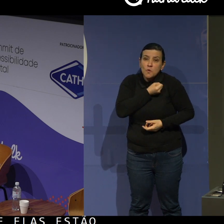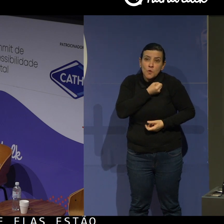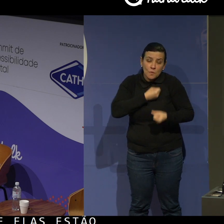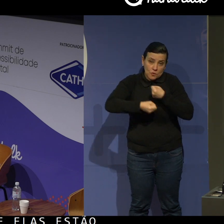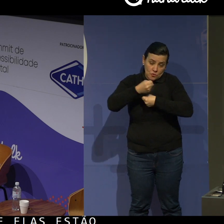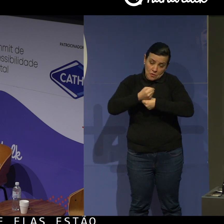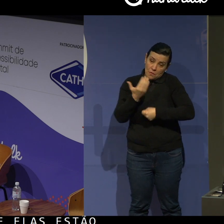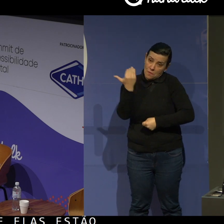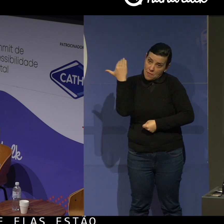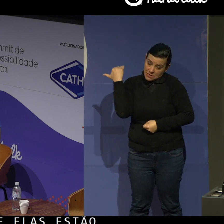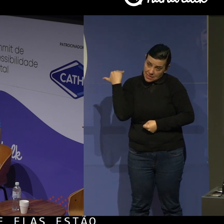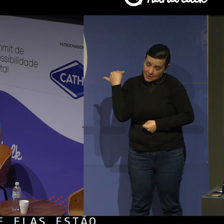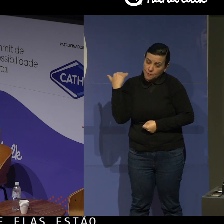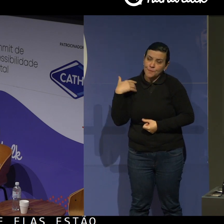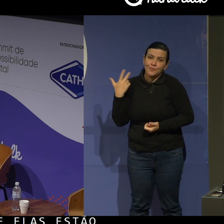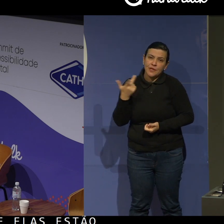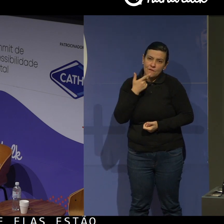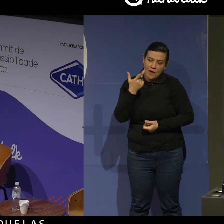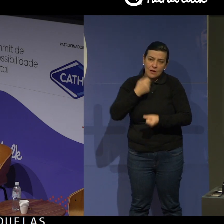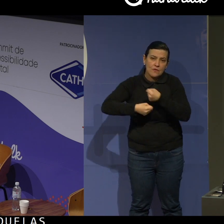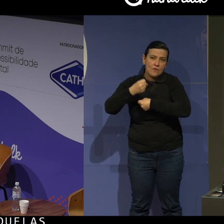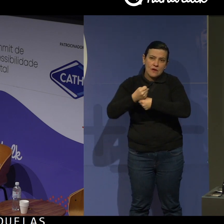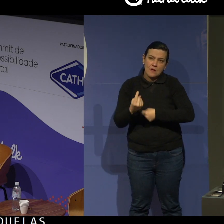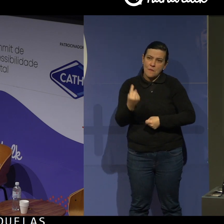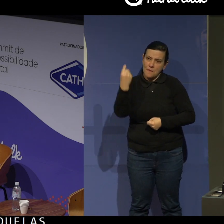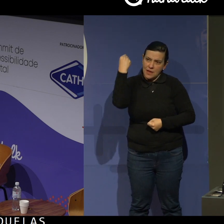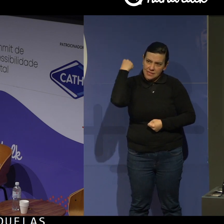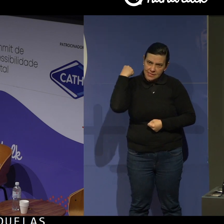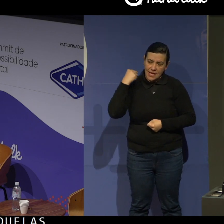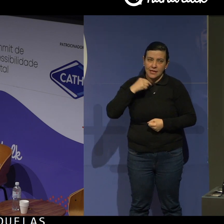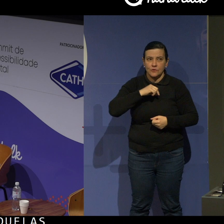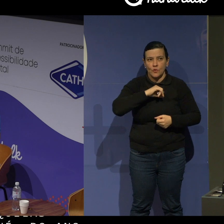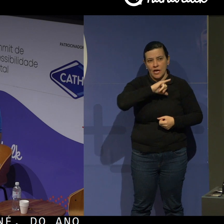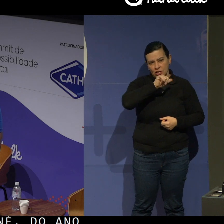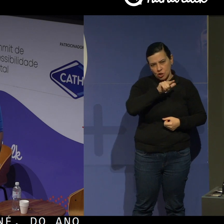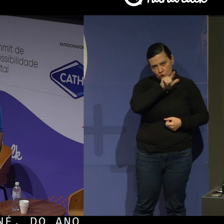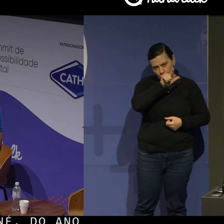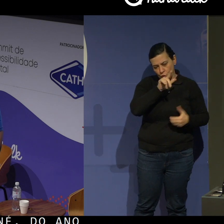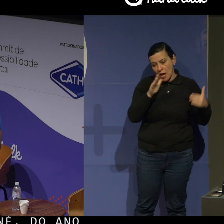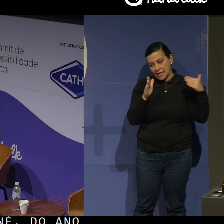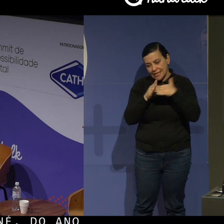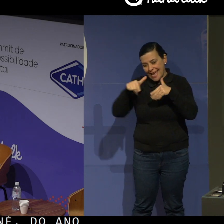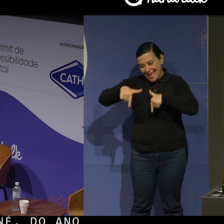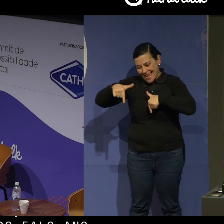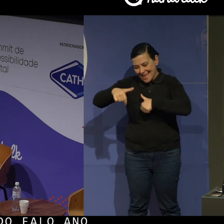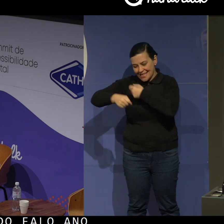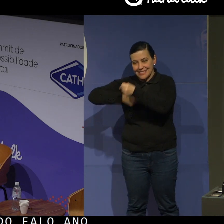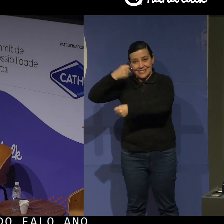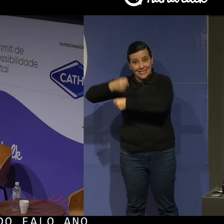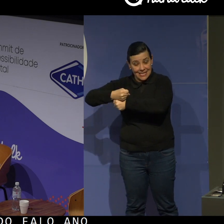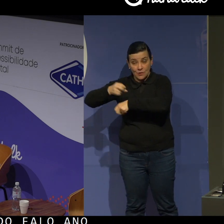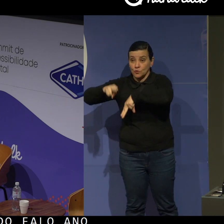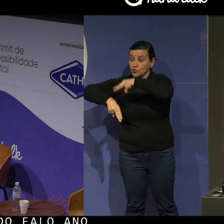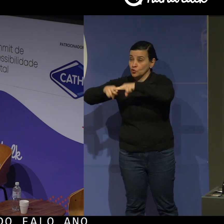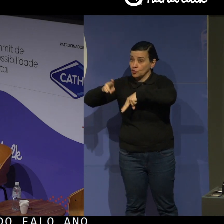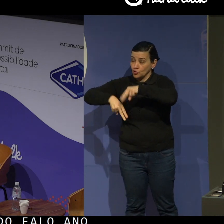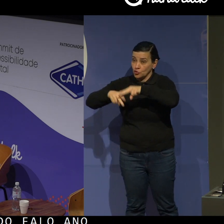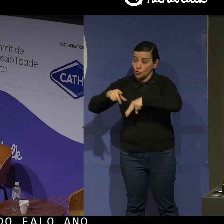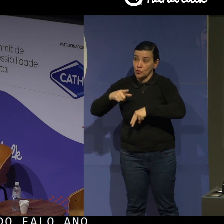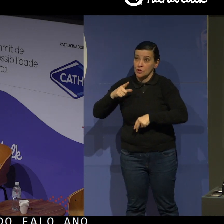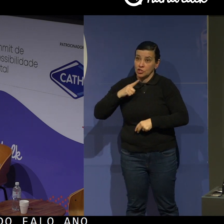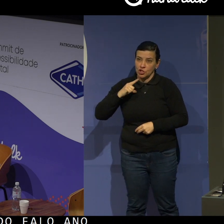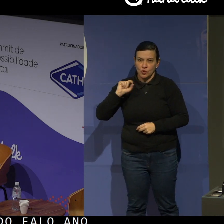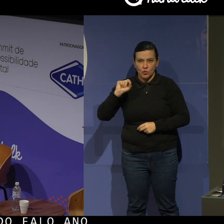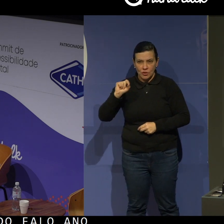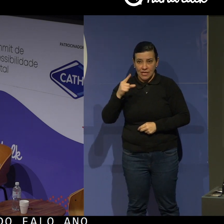passado, e quando eu falo ano passado, é o ano fiscal, que é de julho do ano passado ao junho deste ano, foram de, nós tínhamos